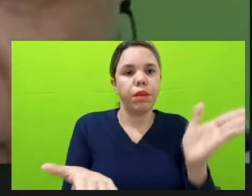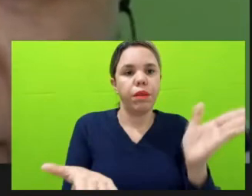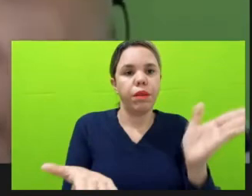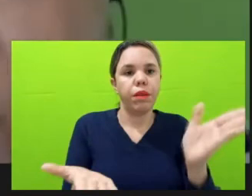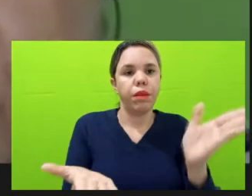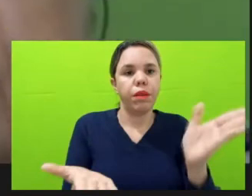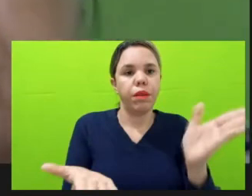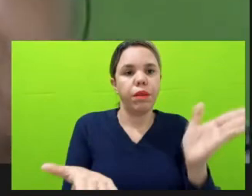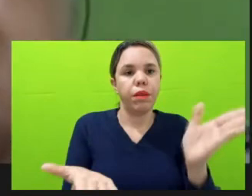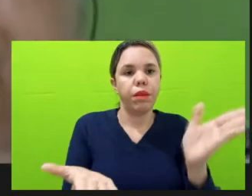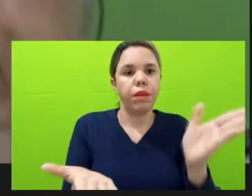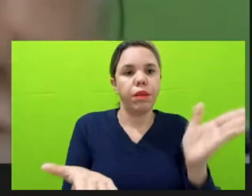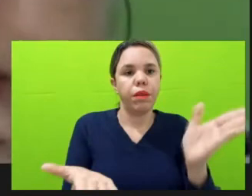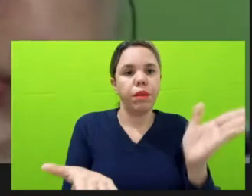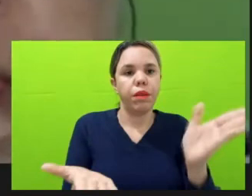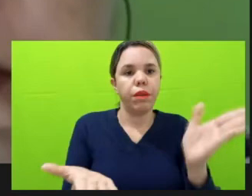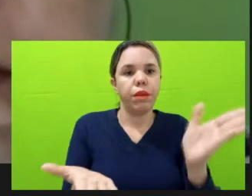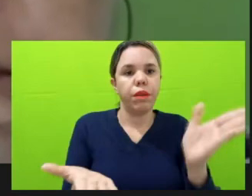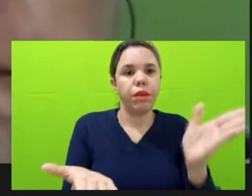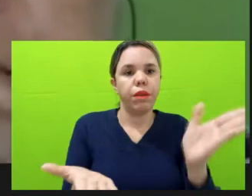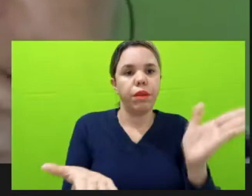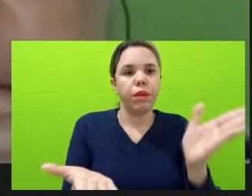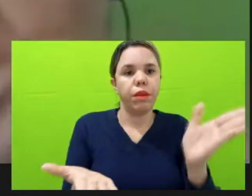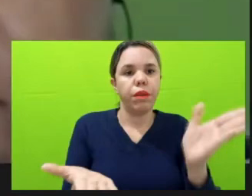o jornalismo investigativo na Amazônia hoje.